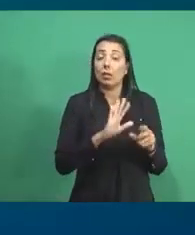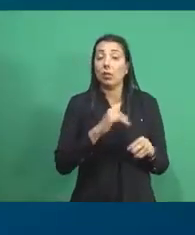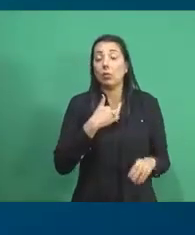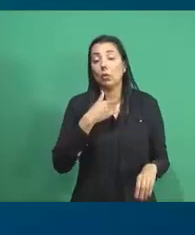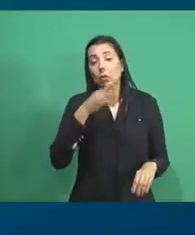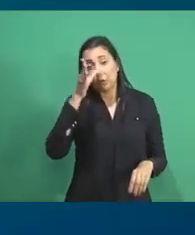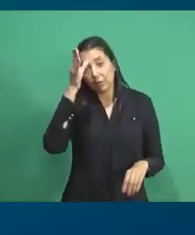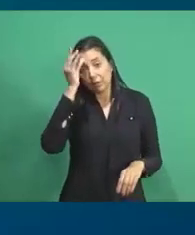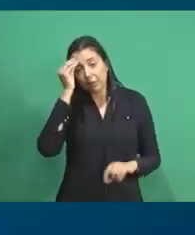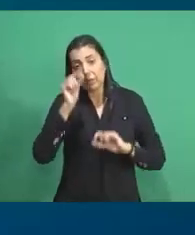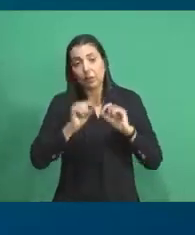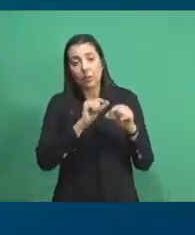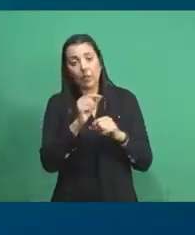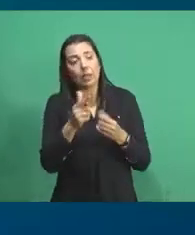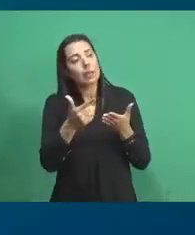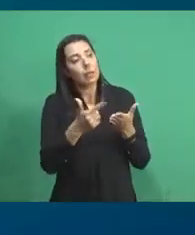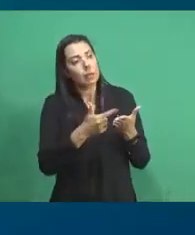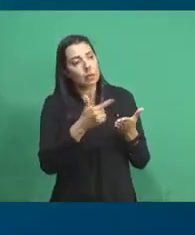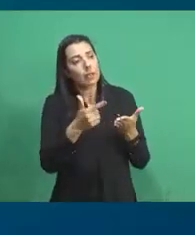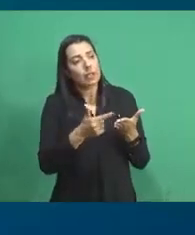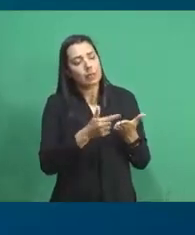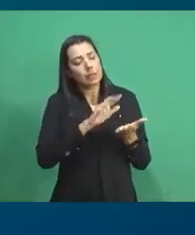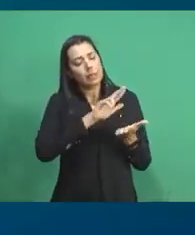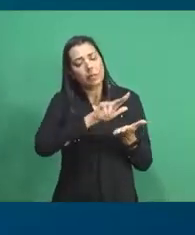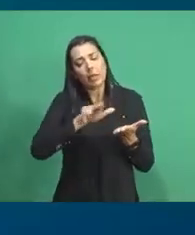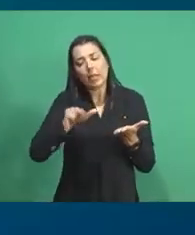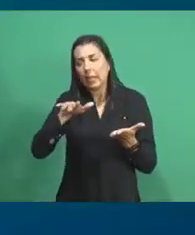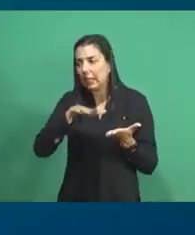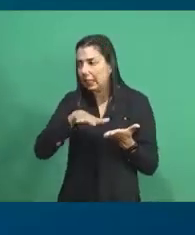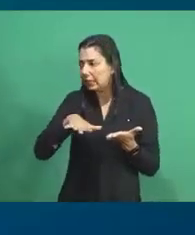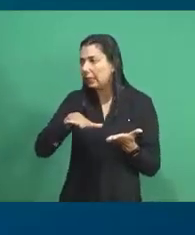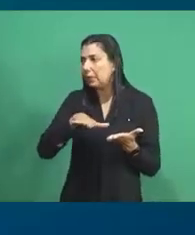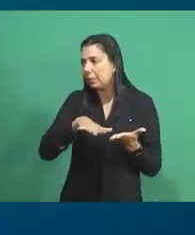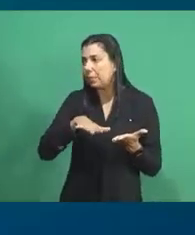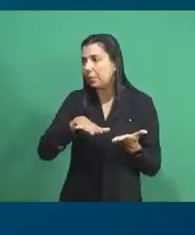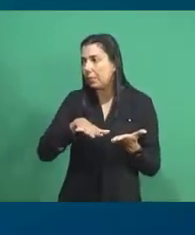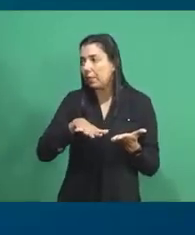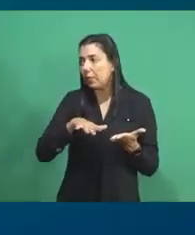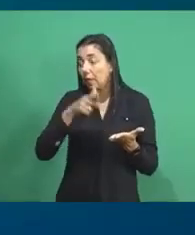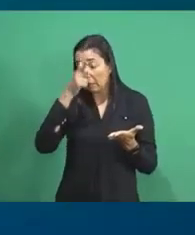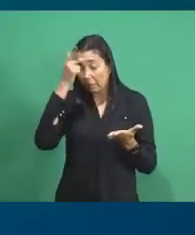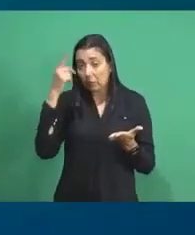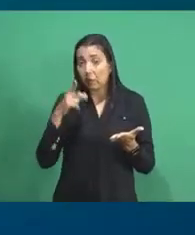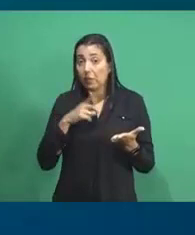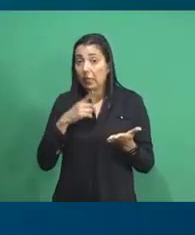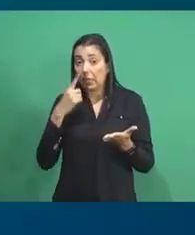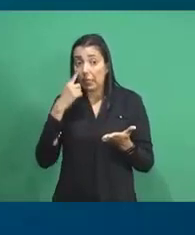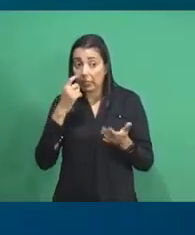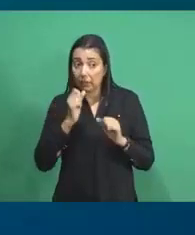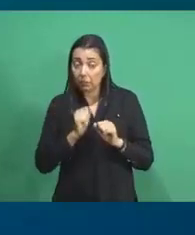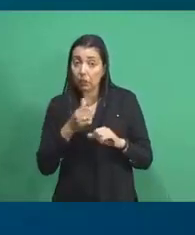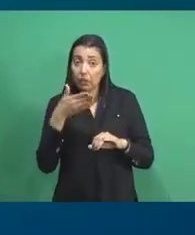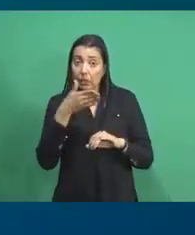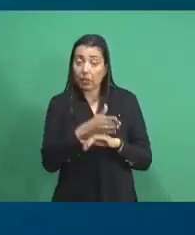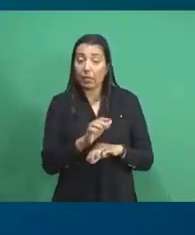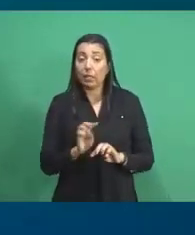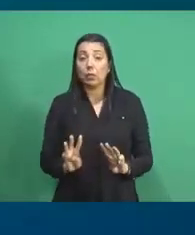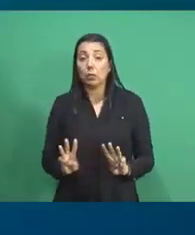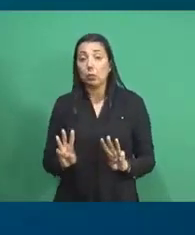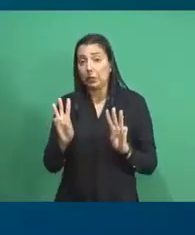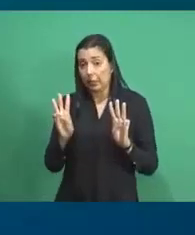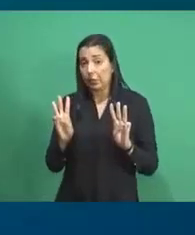conhecimento através dos livros nas diversas áreas. Quem tiver interesse pode entrar no site